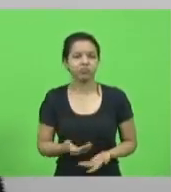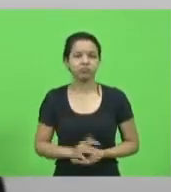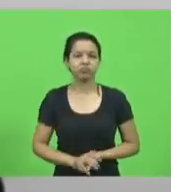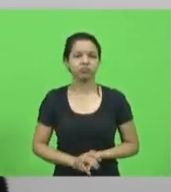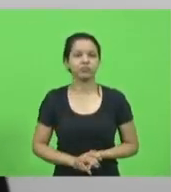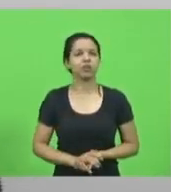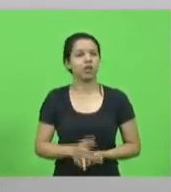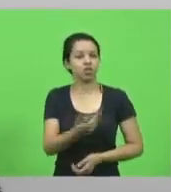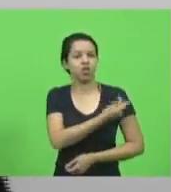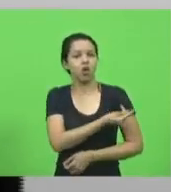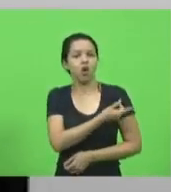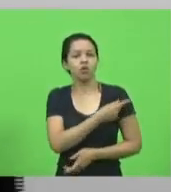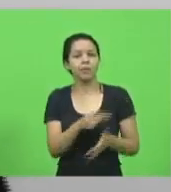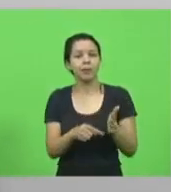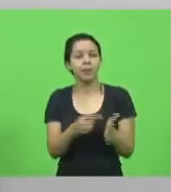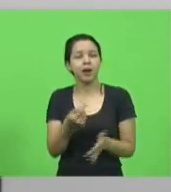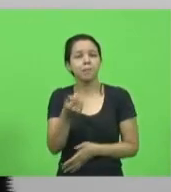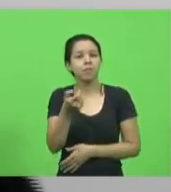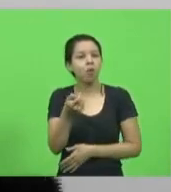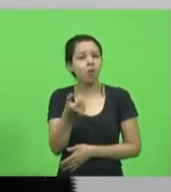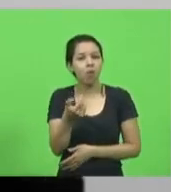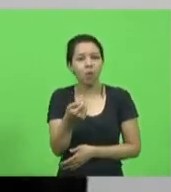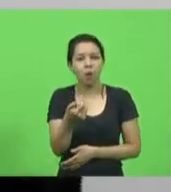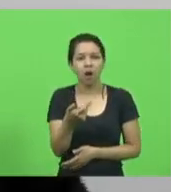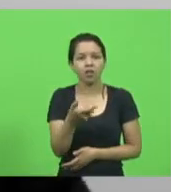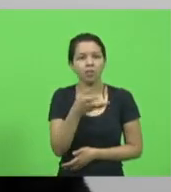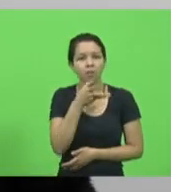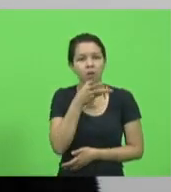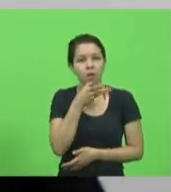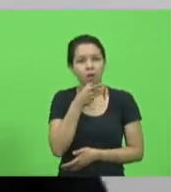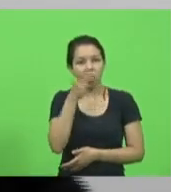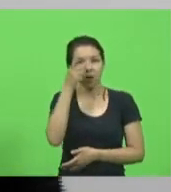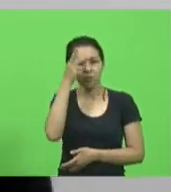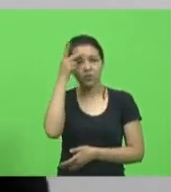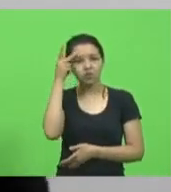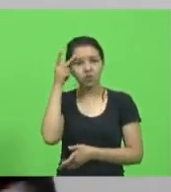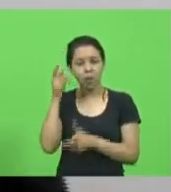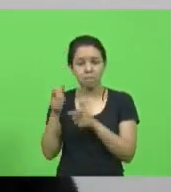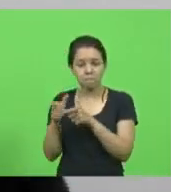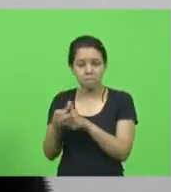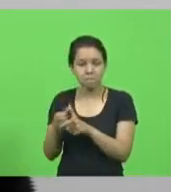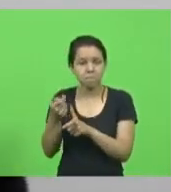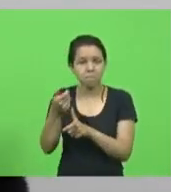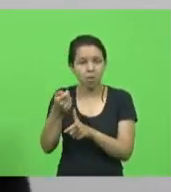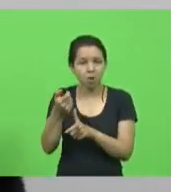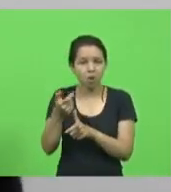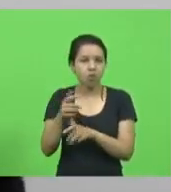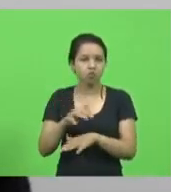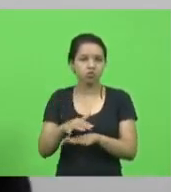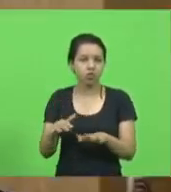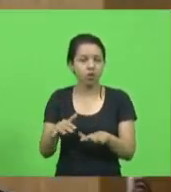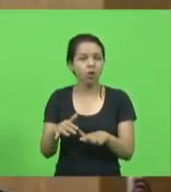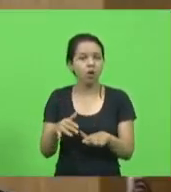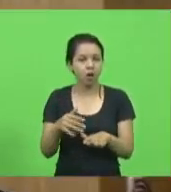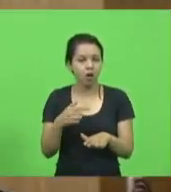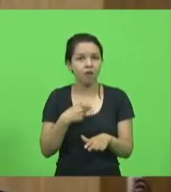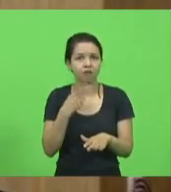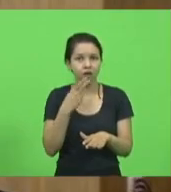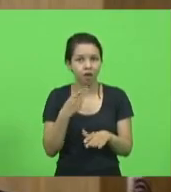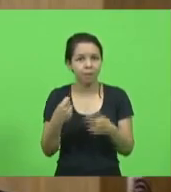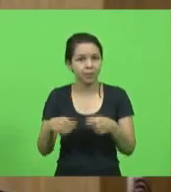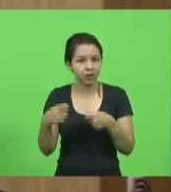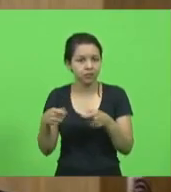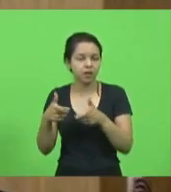e demoradas, os grupos muito restritos. Talvez tenha que abrir um pouco mais. Eu tenho defendido essa tese